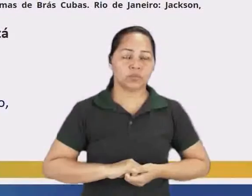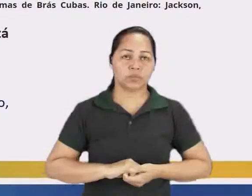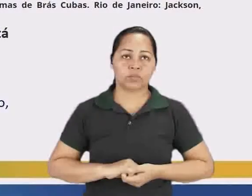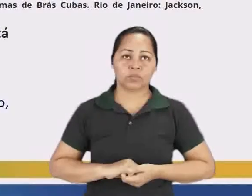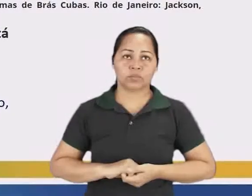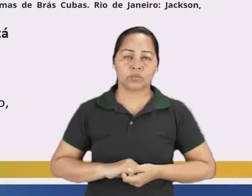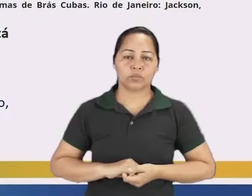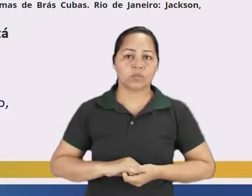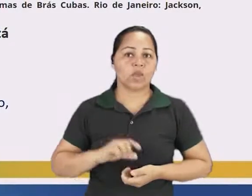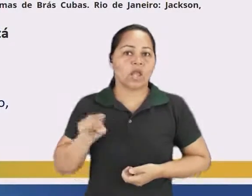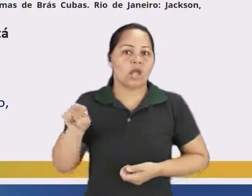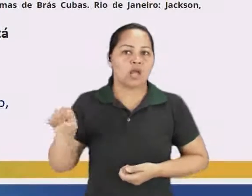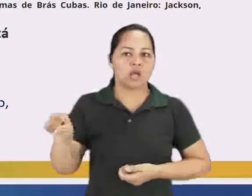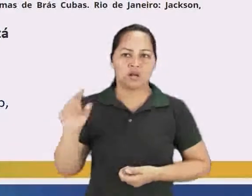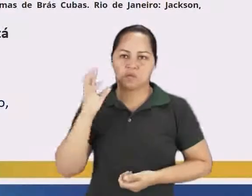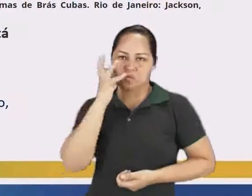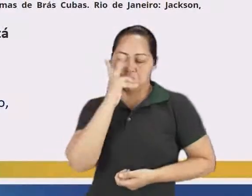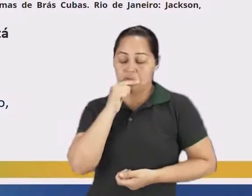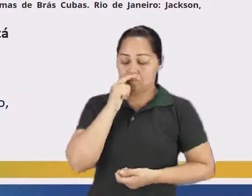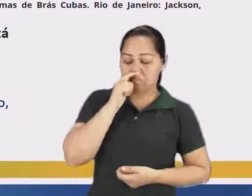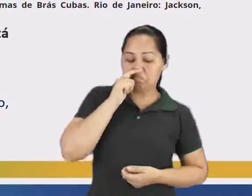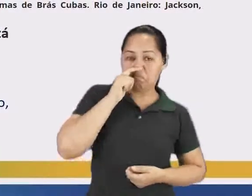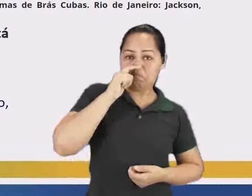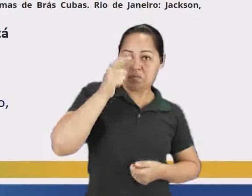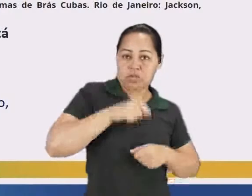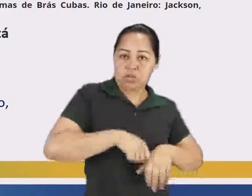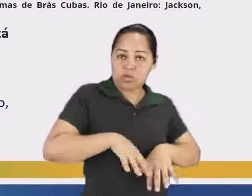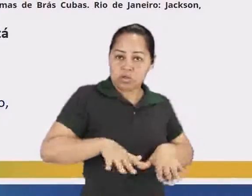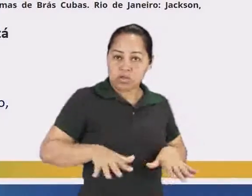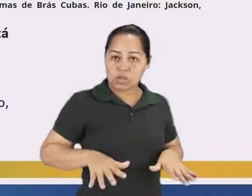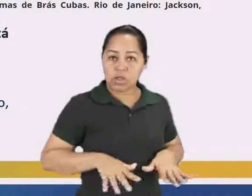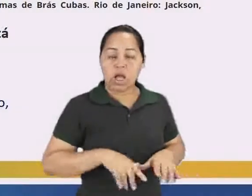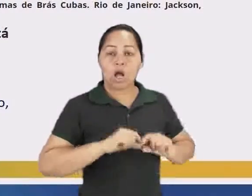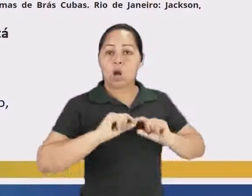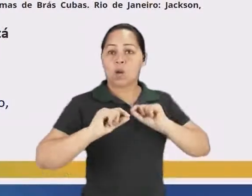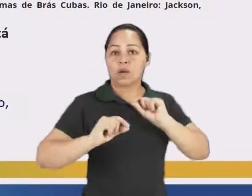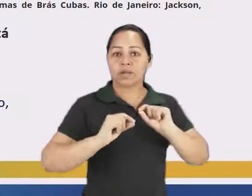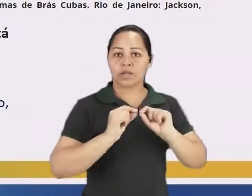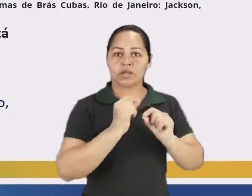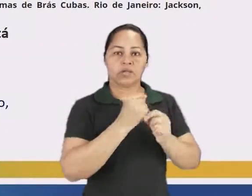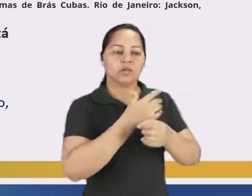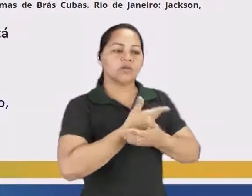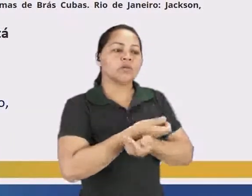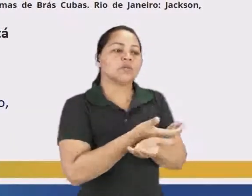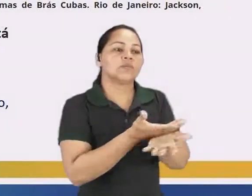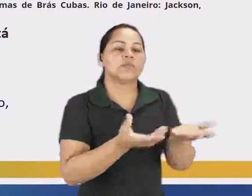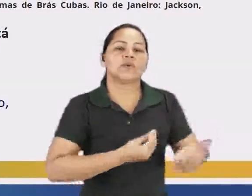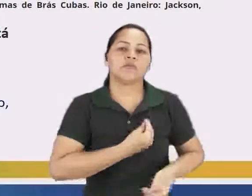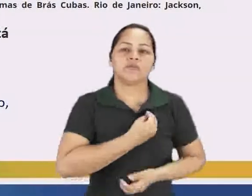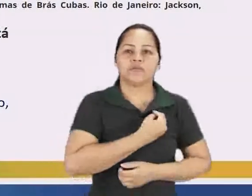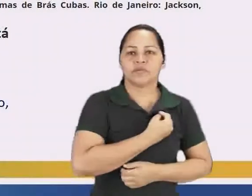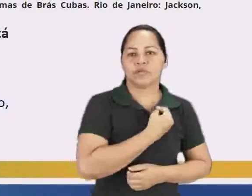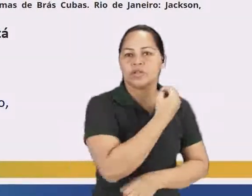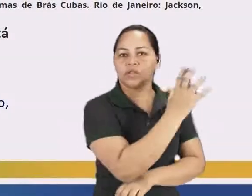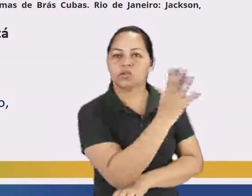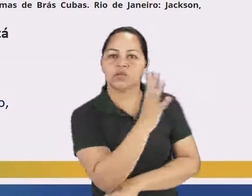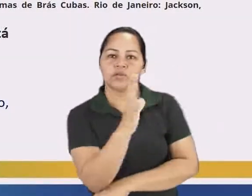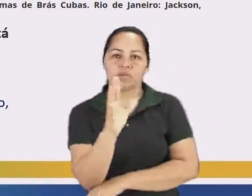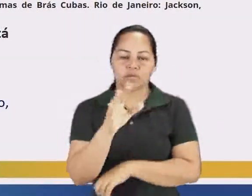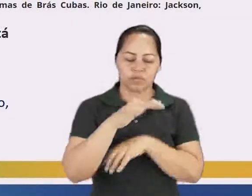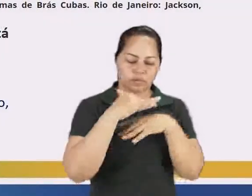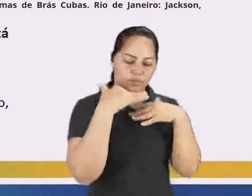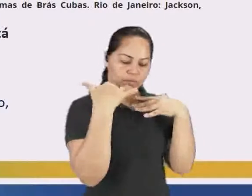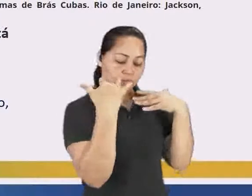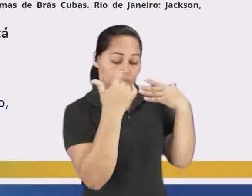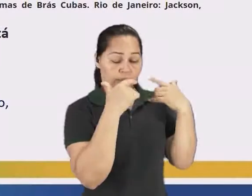Era bonita, fresca, saia nas mãos da natureza, cheia daquele feitiço precário e